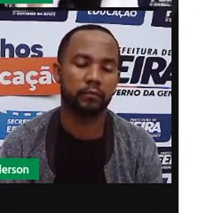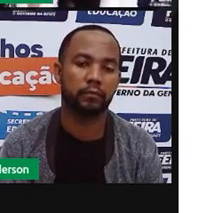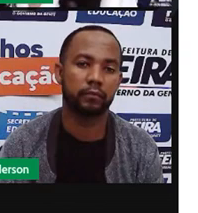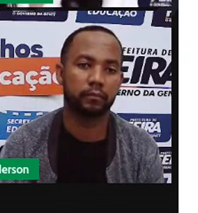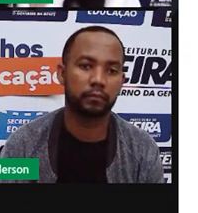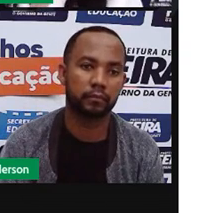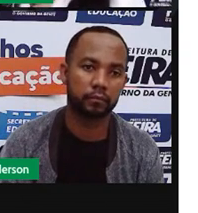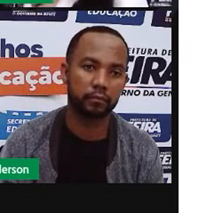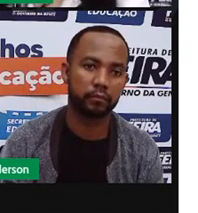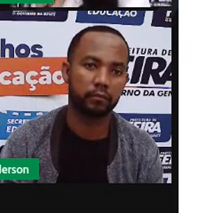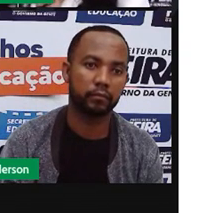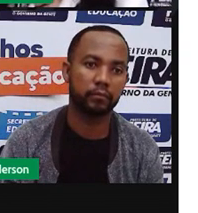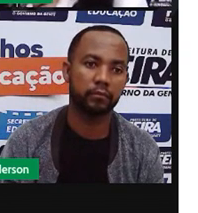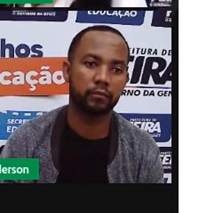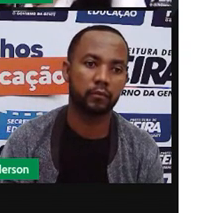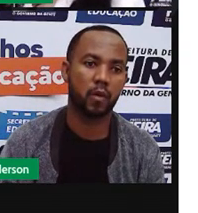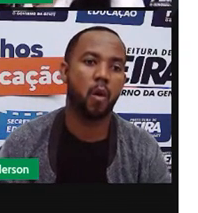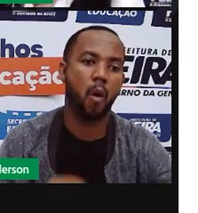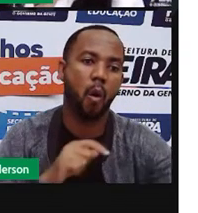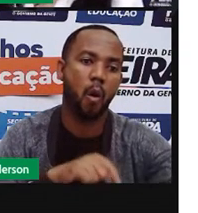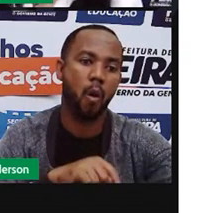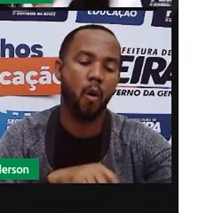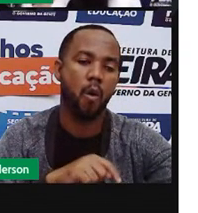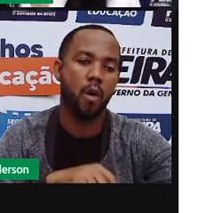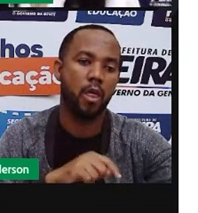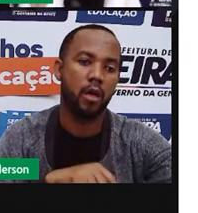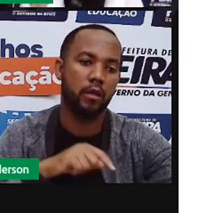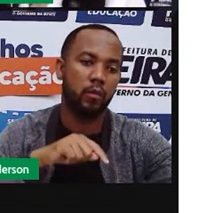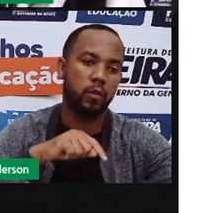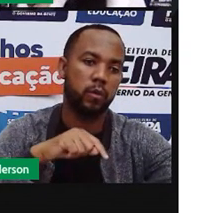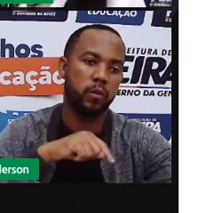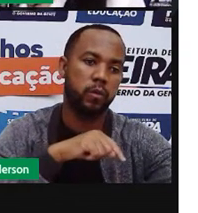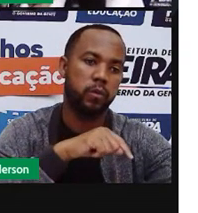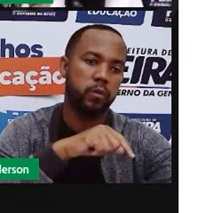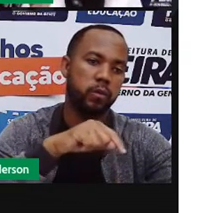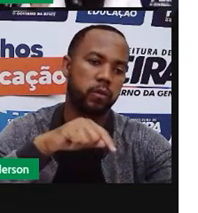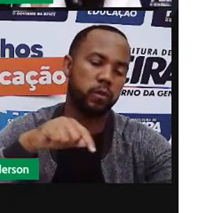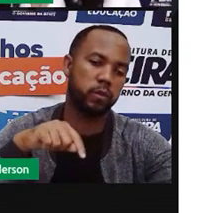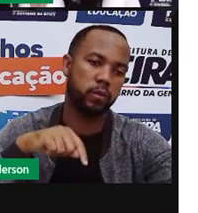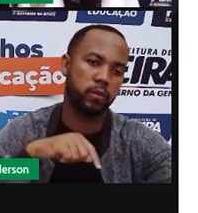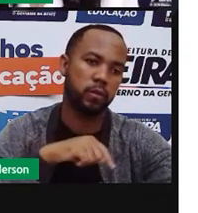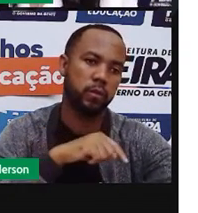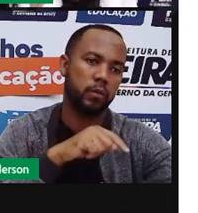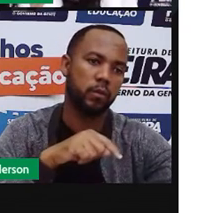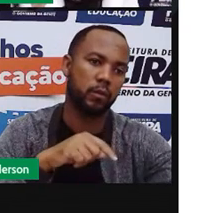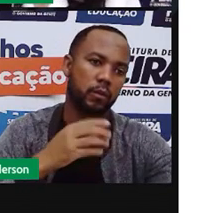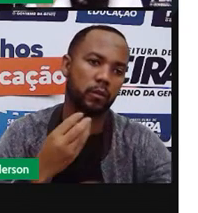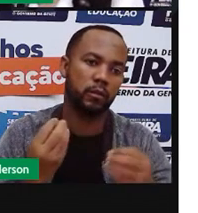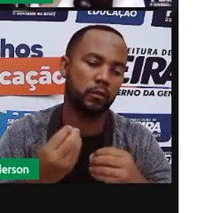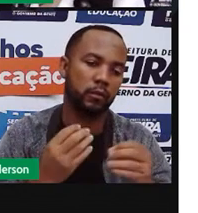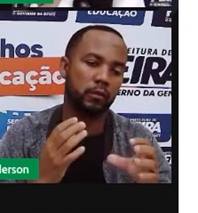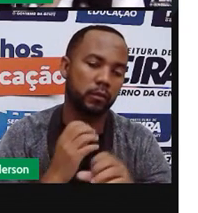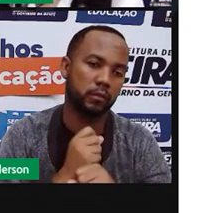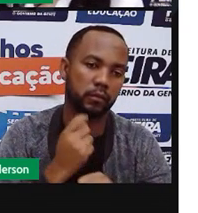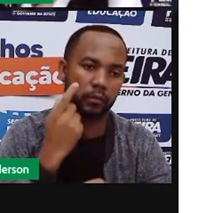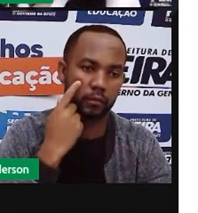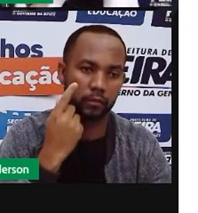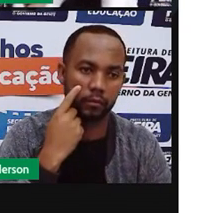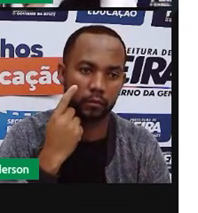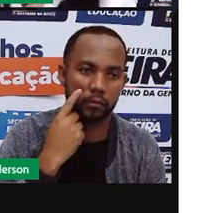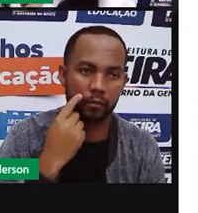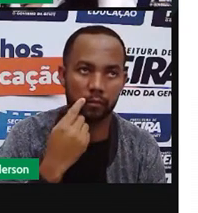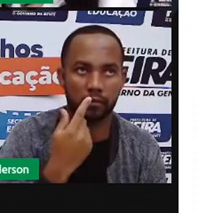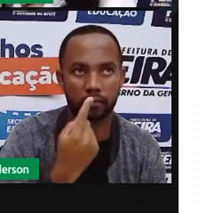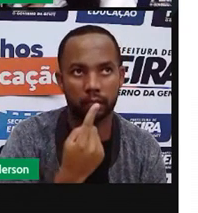agora quantas horas Arthur levou para realizar essa observação? Arthur observou